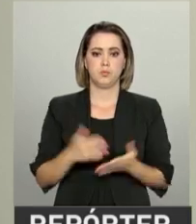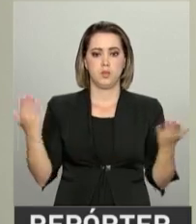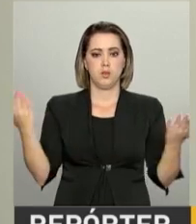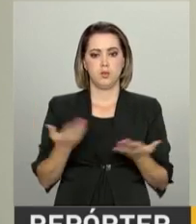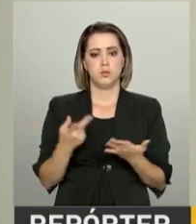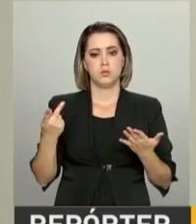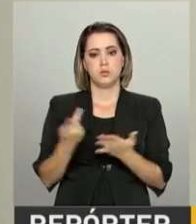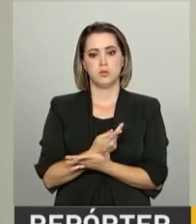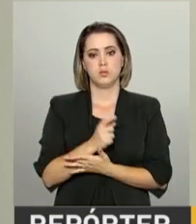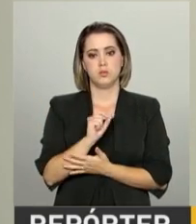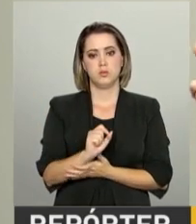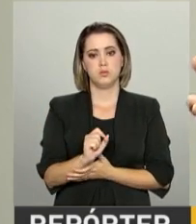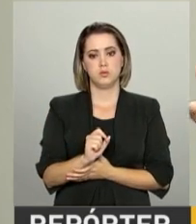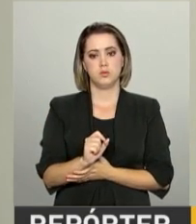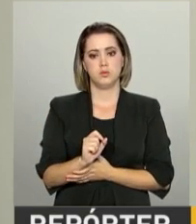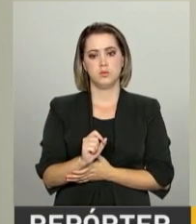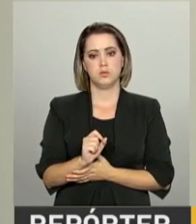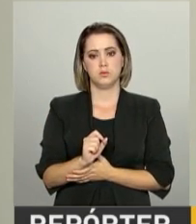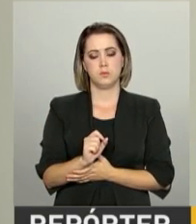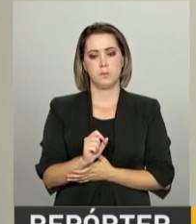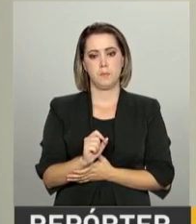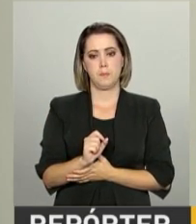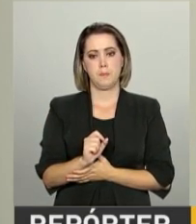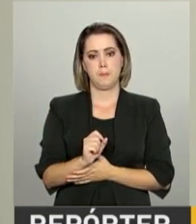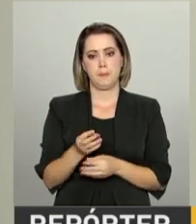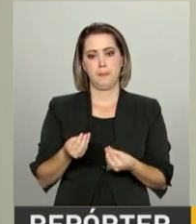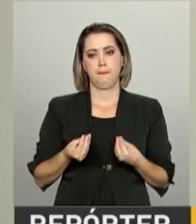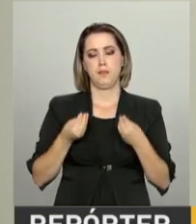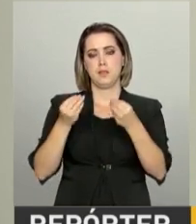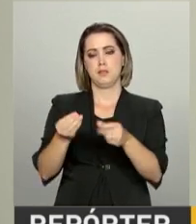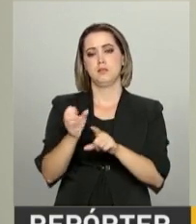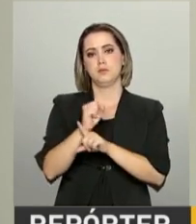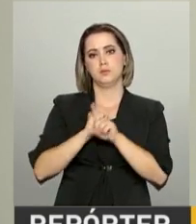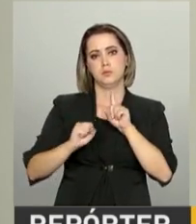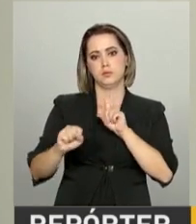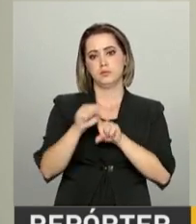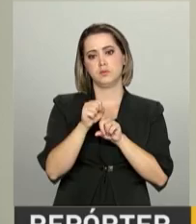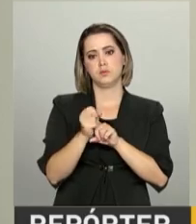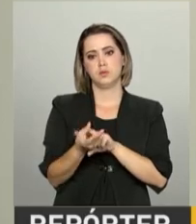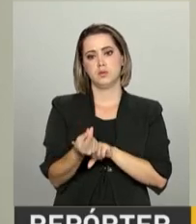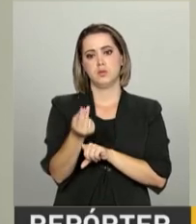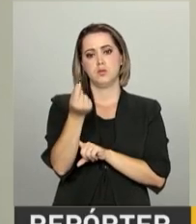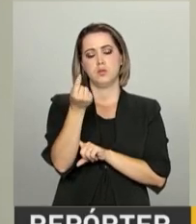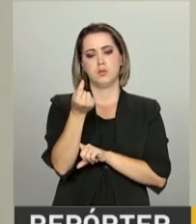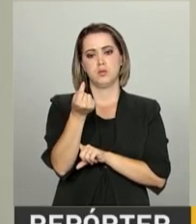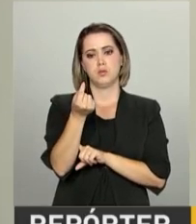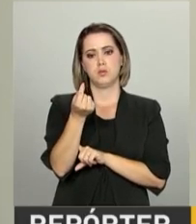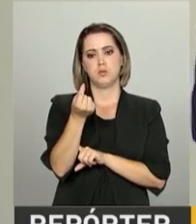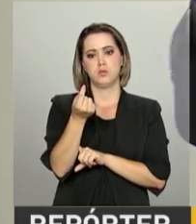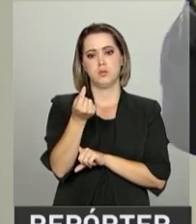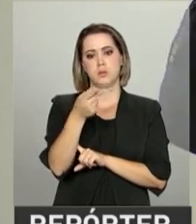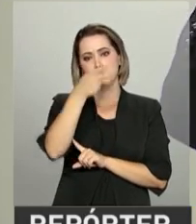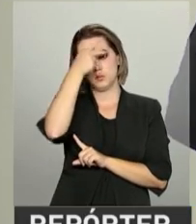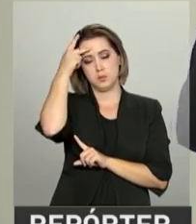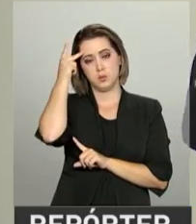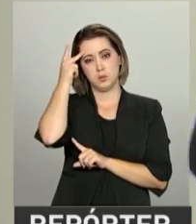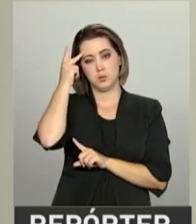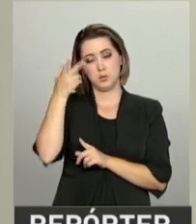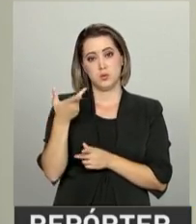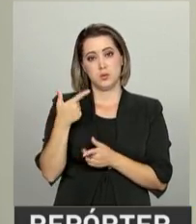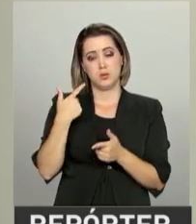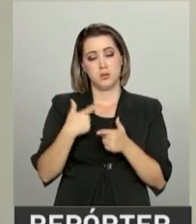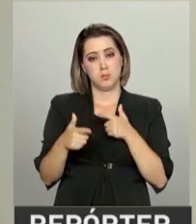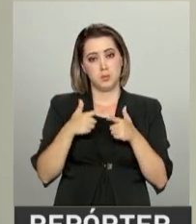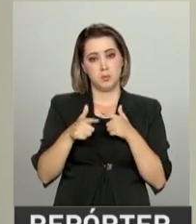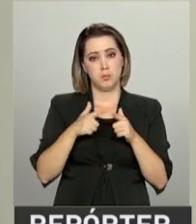ocorrendo é passar para a sociedade o custo da exposição ao trabalhador a essas condições de